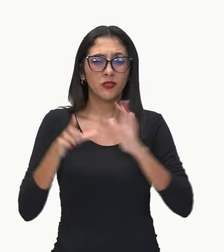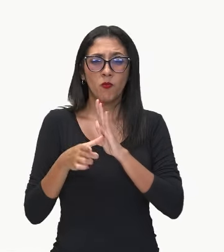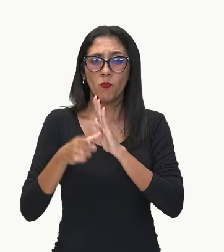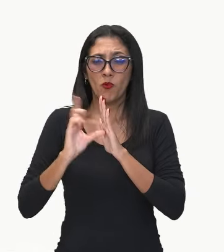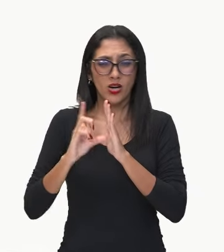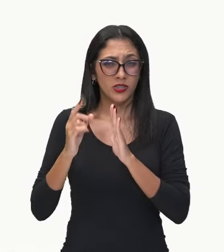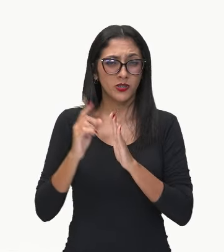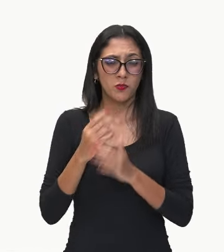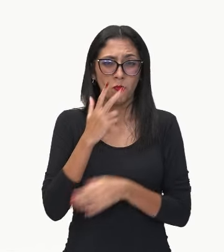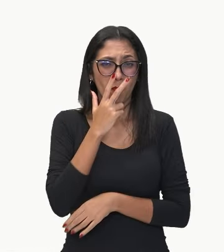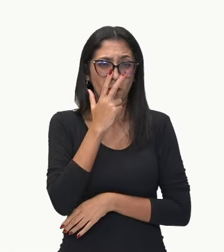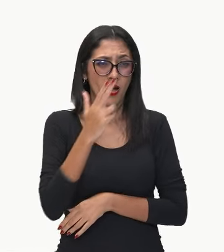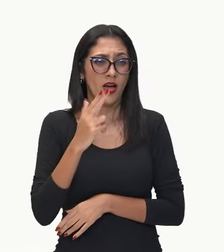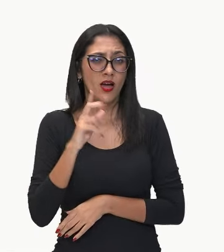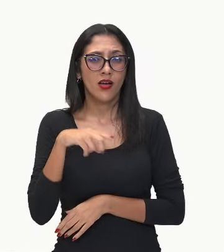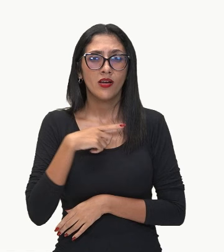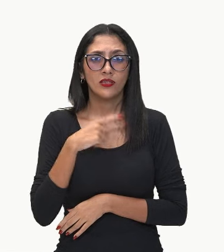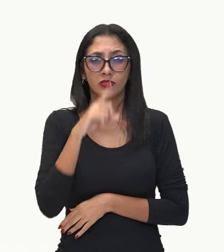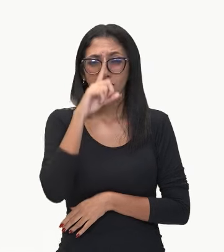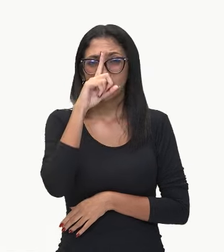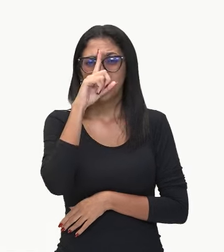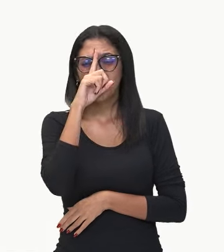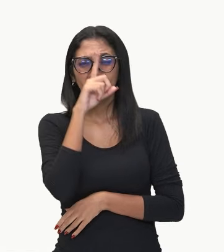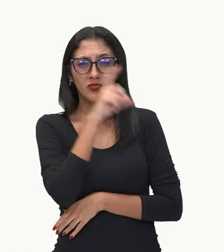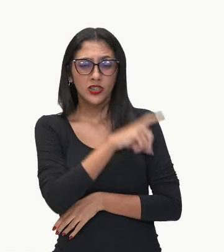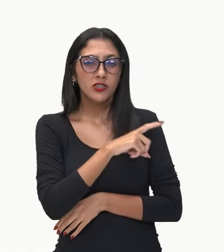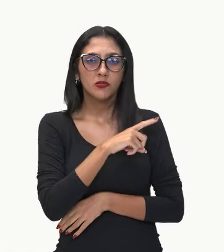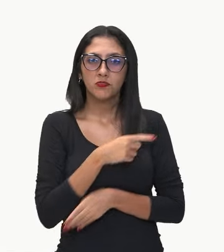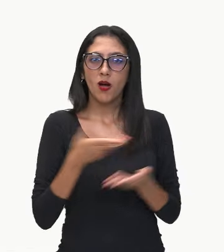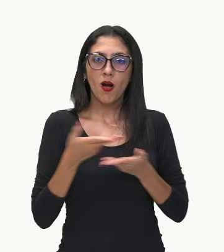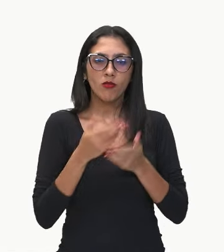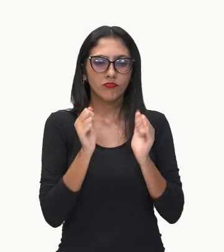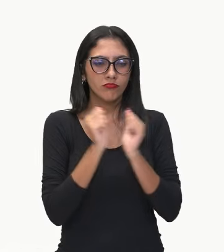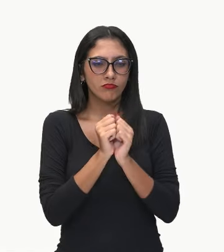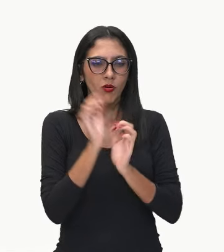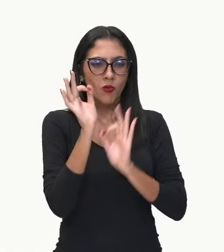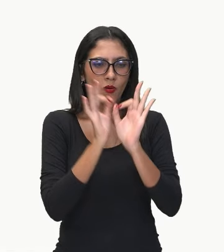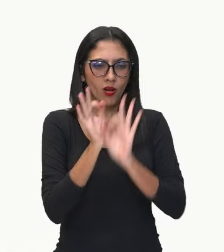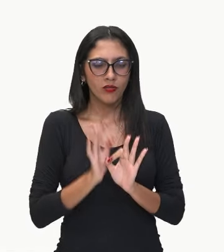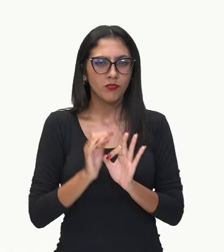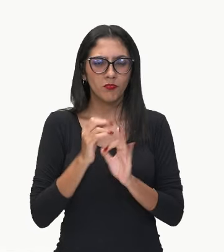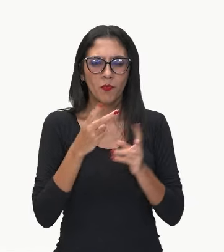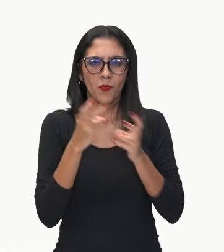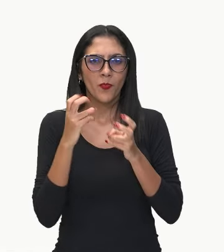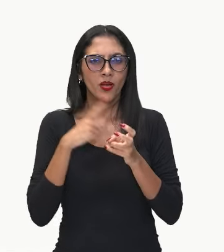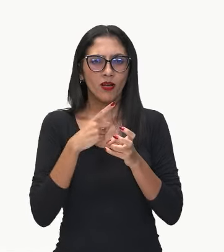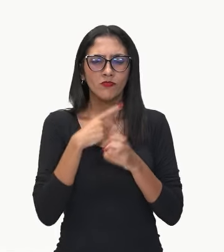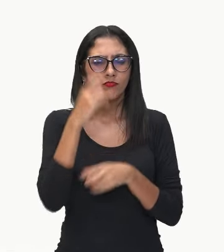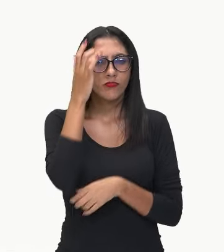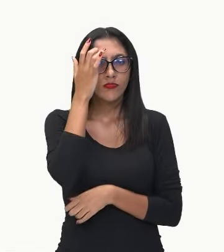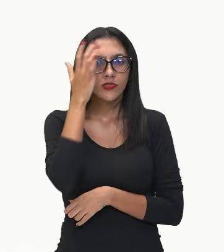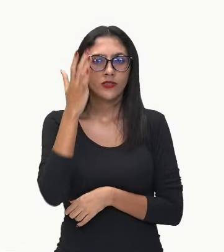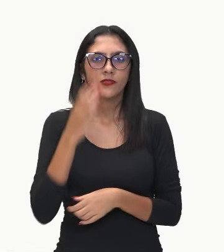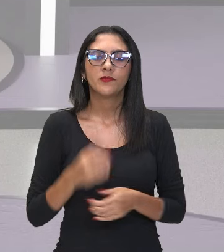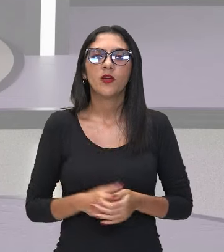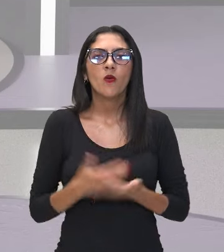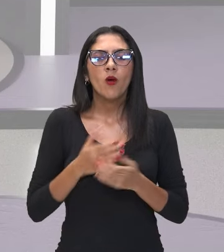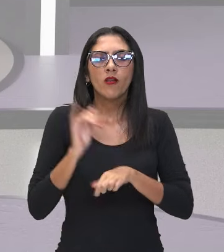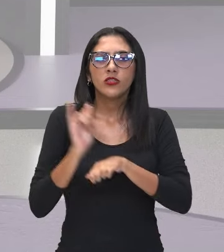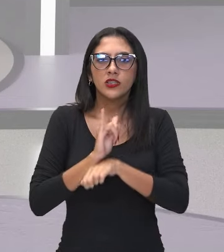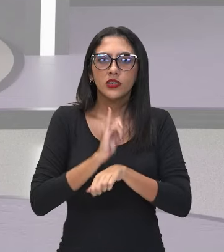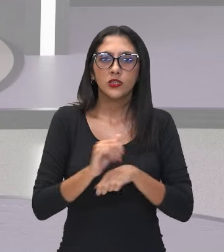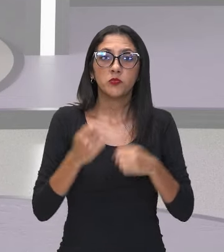assustadora, fizemos aí juntos e nós vimos que ela é o quê? Bem simplória. Então, qual é a ferramenta que se